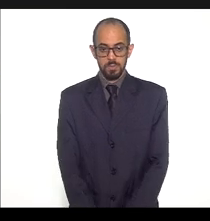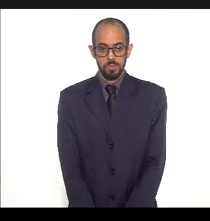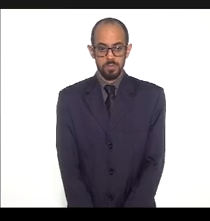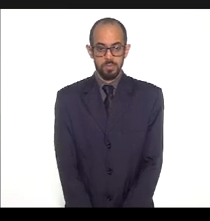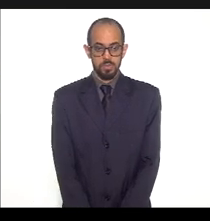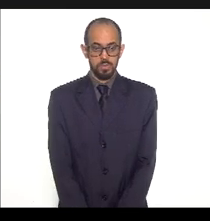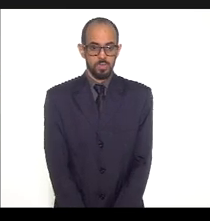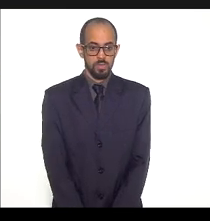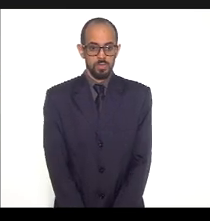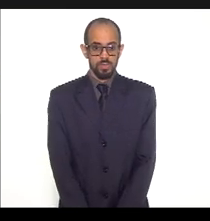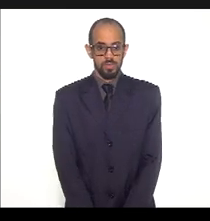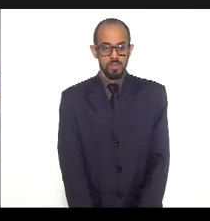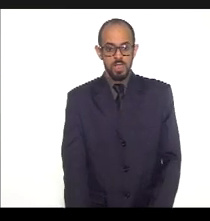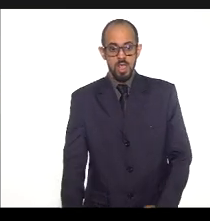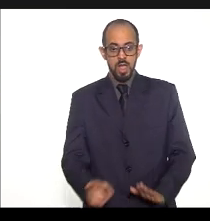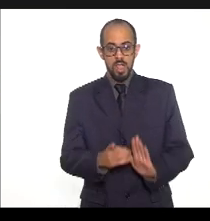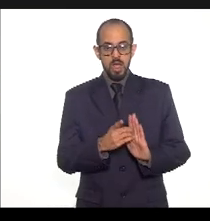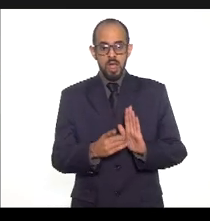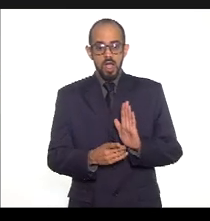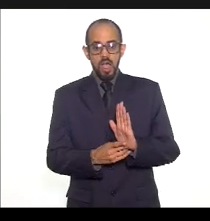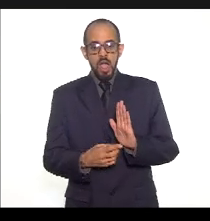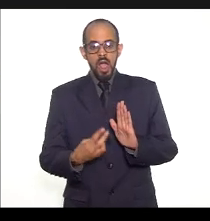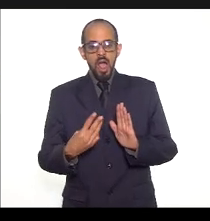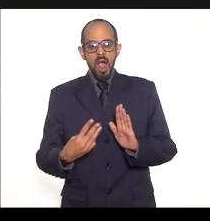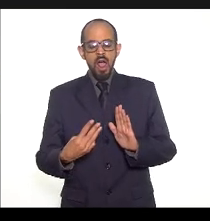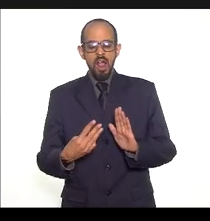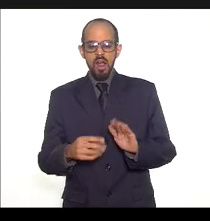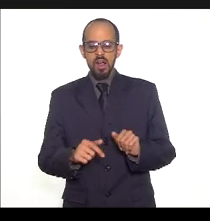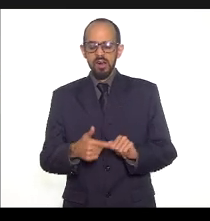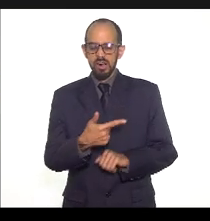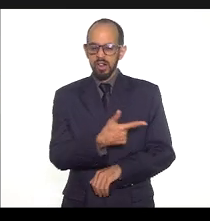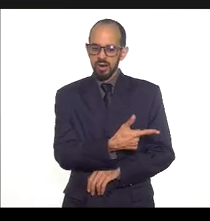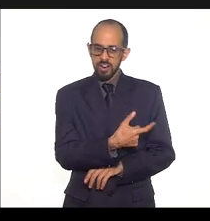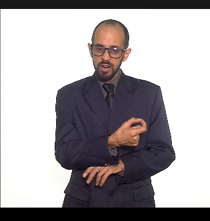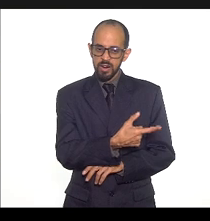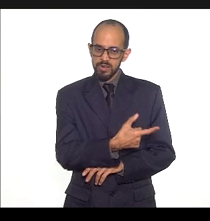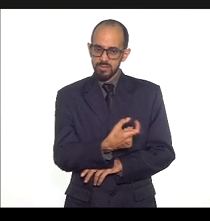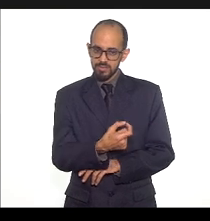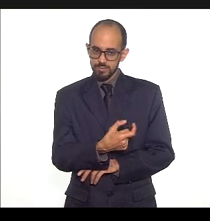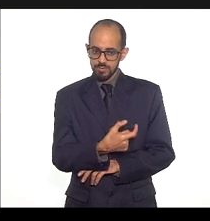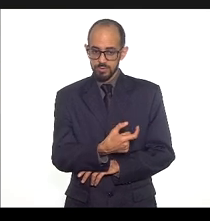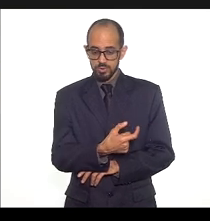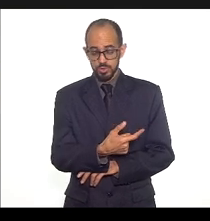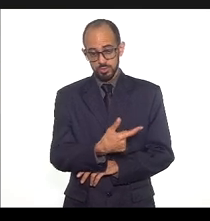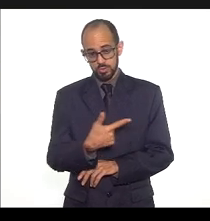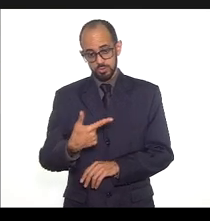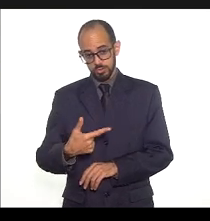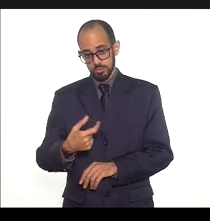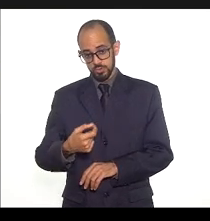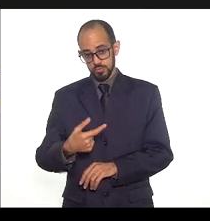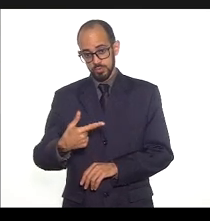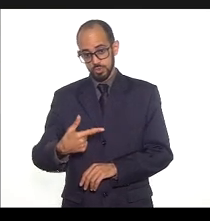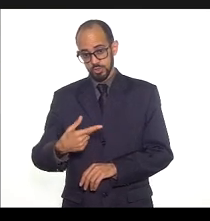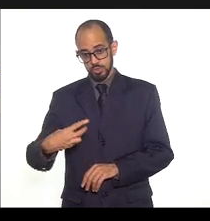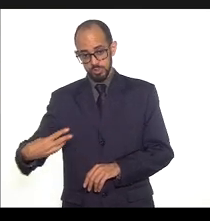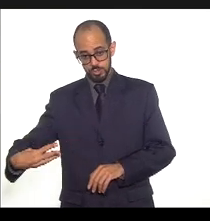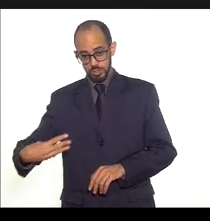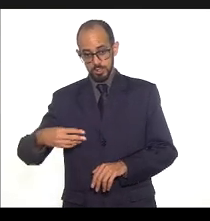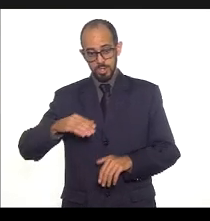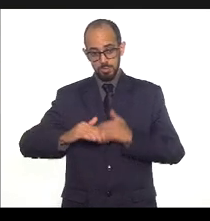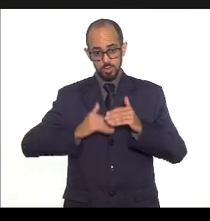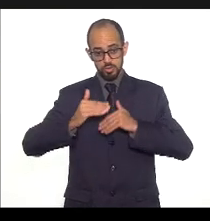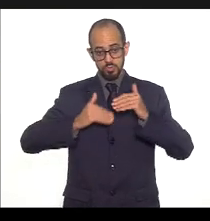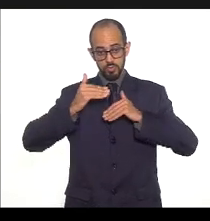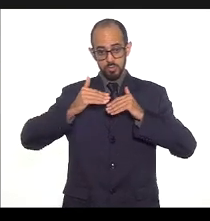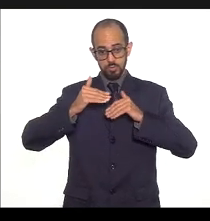a diretriz 3 do Paz 2020 e 2023 está voltada para o desenvolvimento de educação